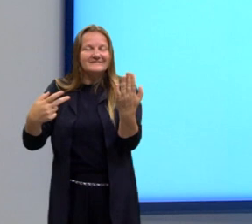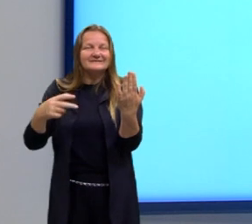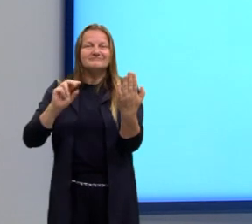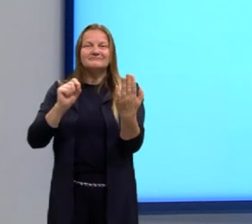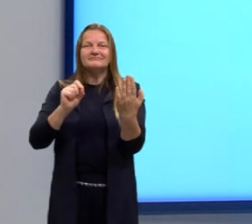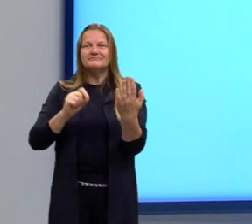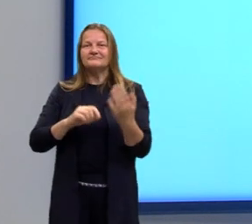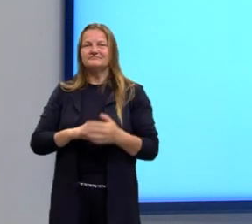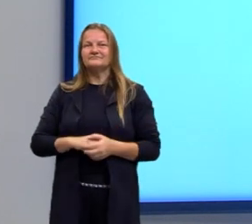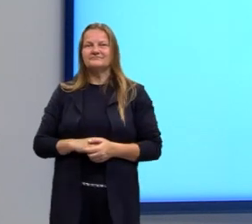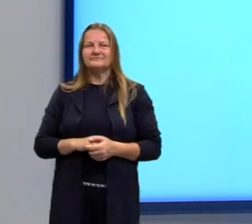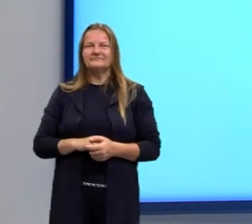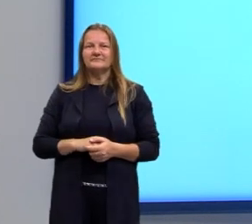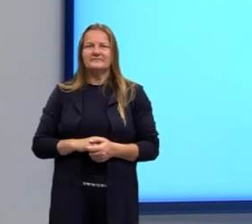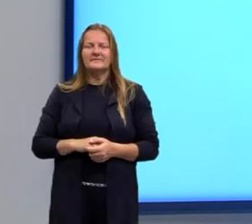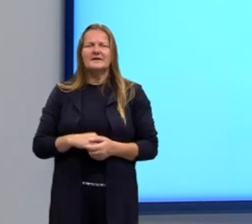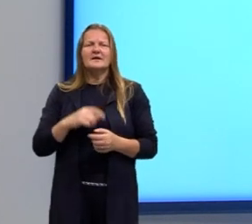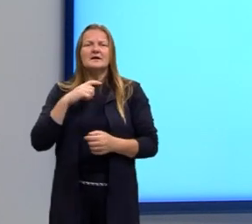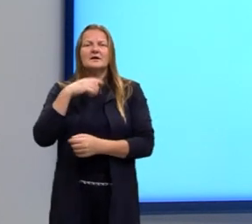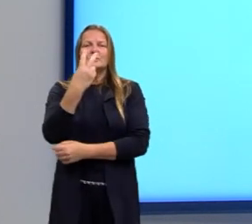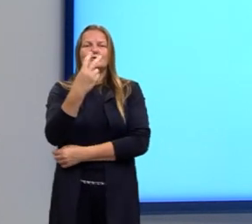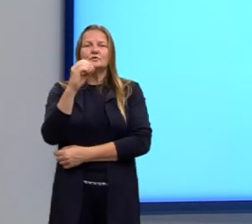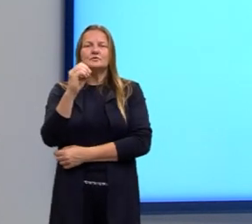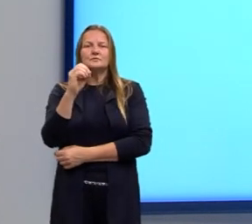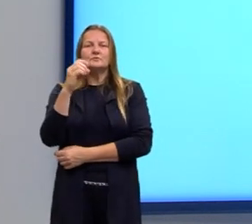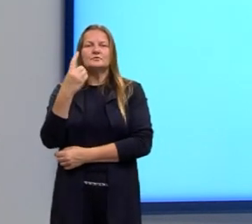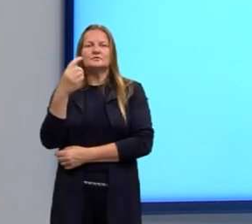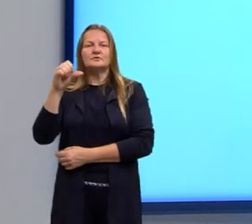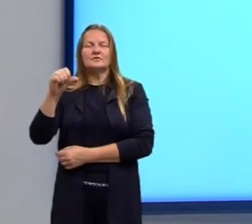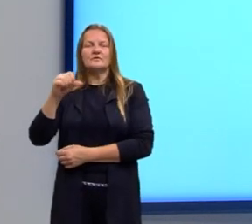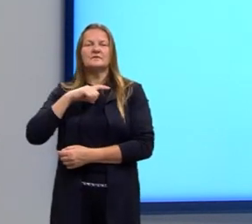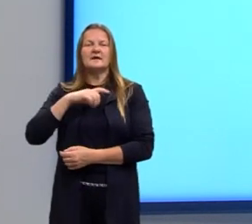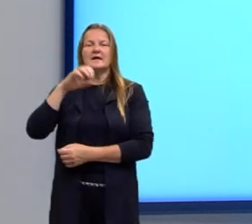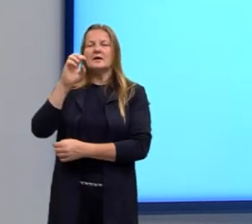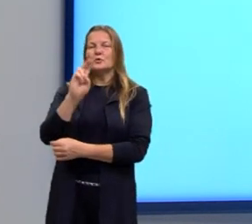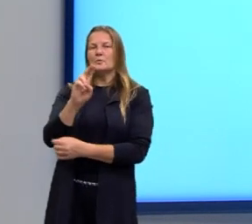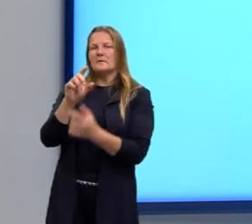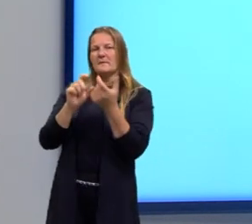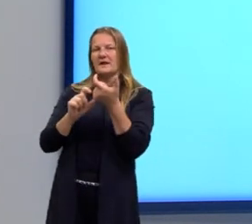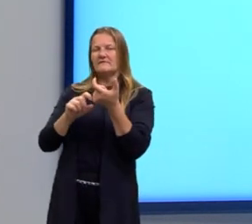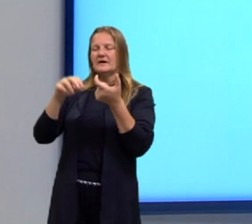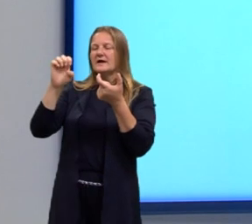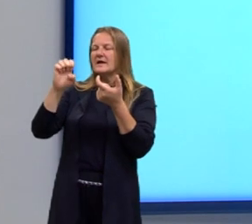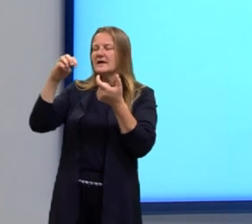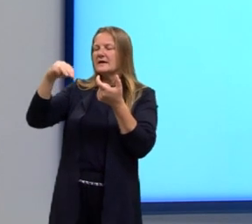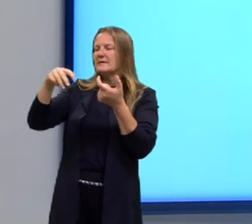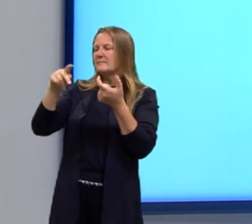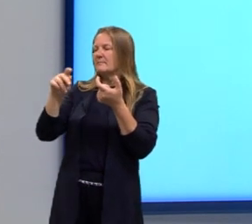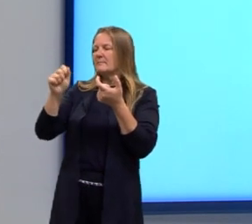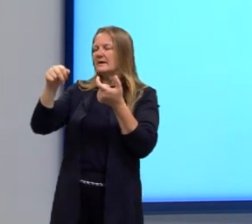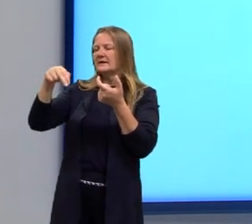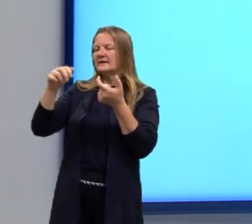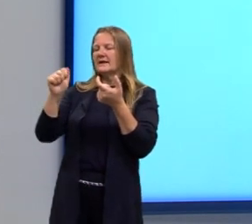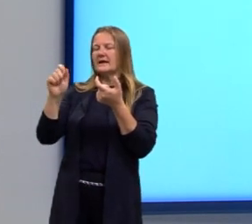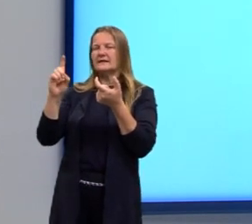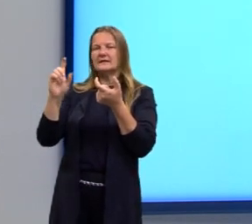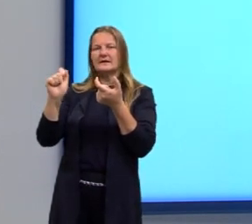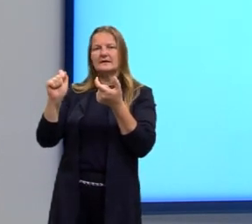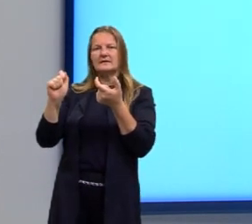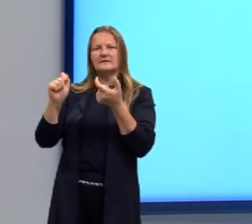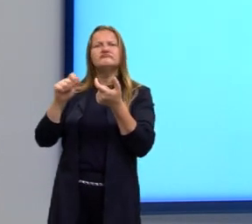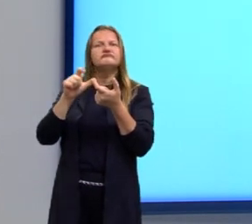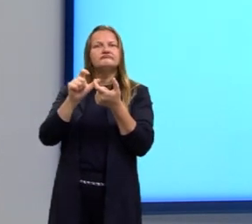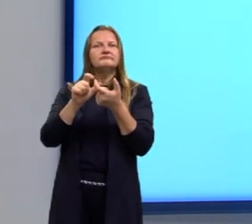de 2019, nós temos esse texto, Empanada, que vocês já viram também, com certeza, mas